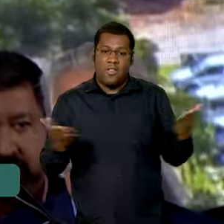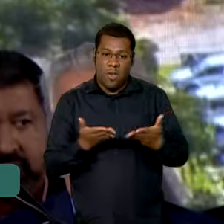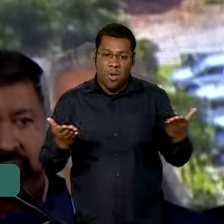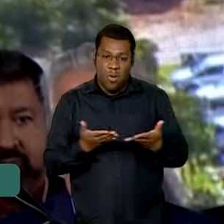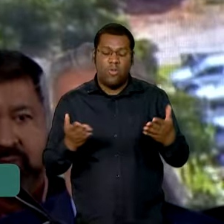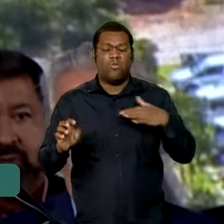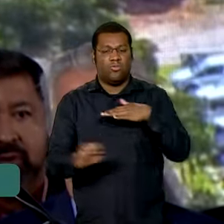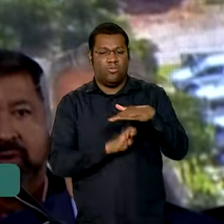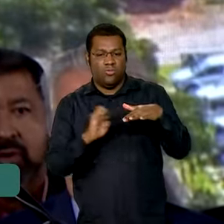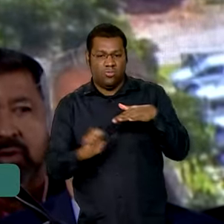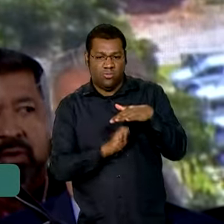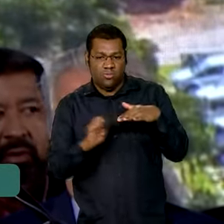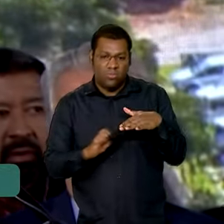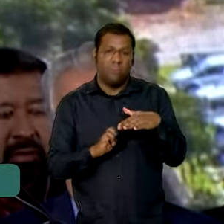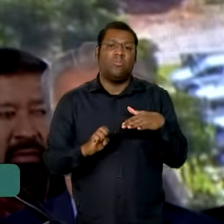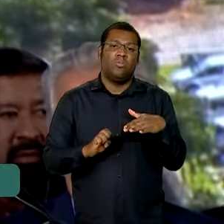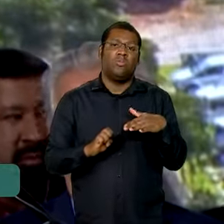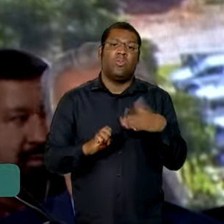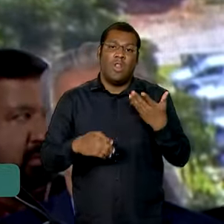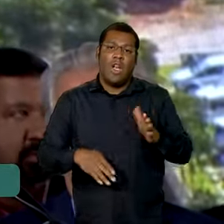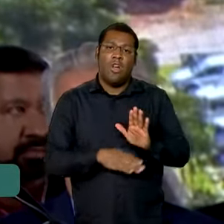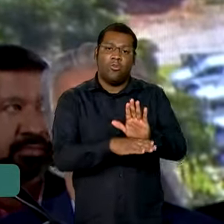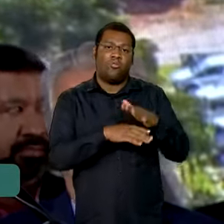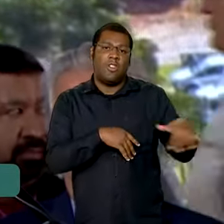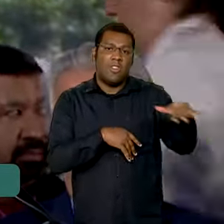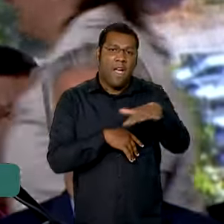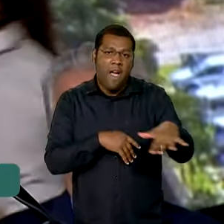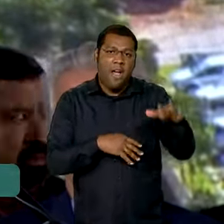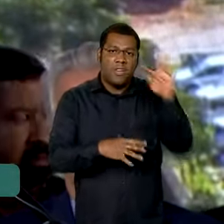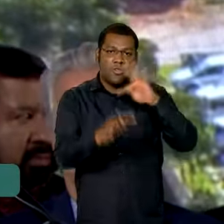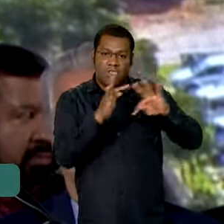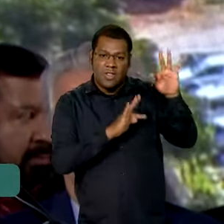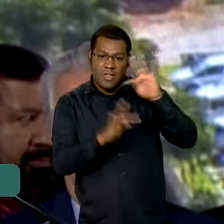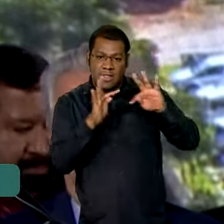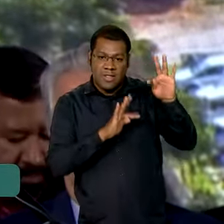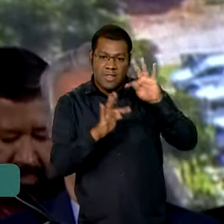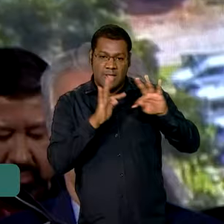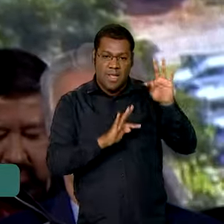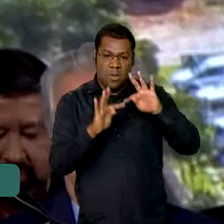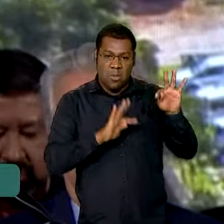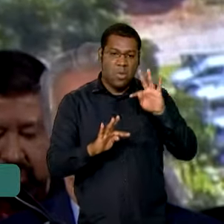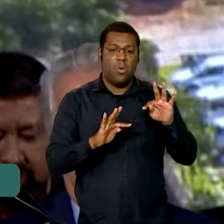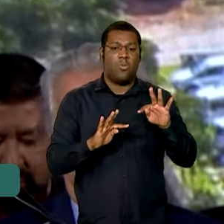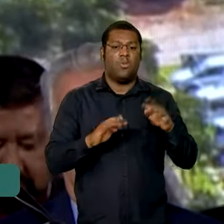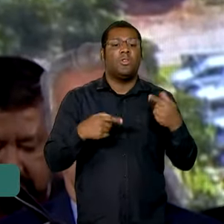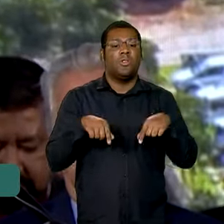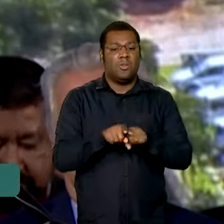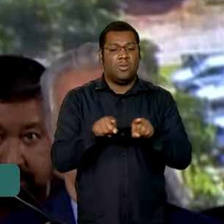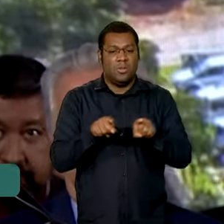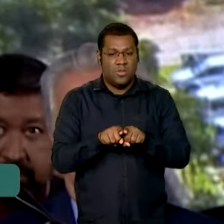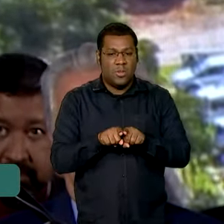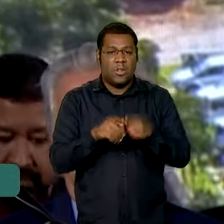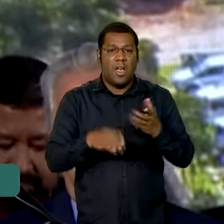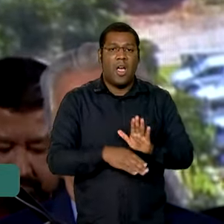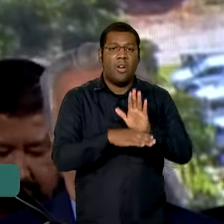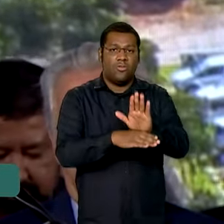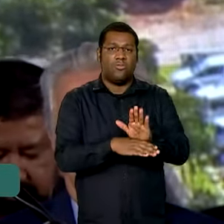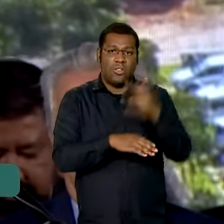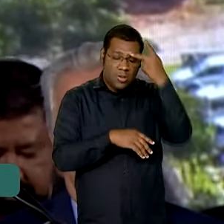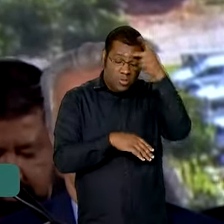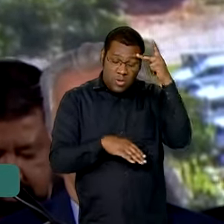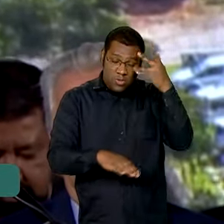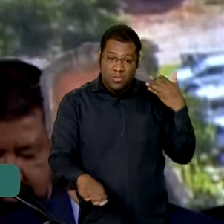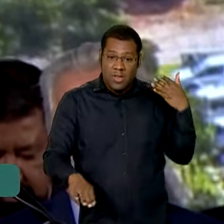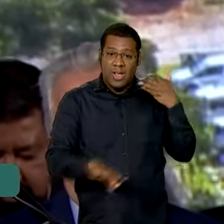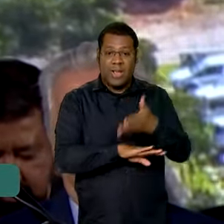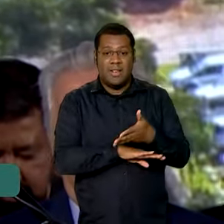portfólio para atender várias áreas terapêuticas e, sobretudo, presidente, para ampliar o acesso a tratamento